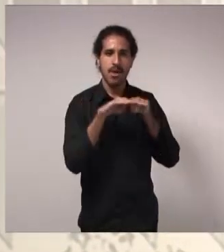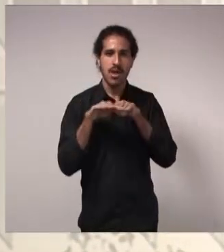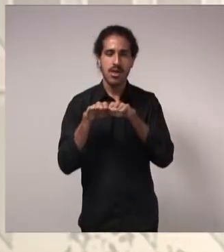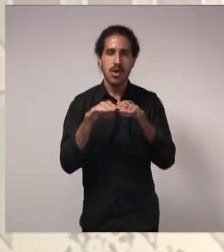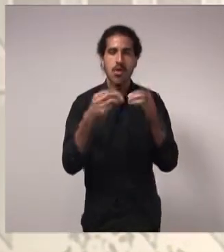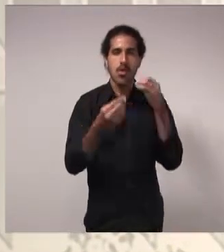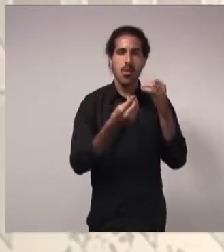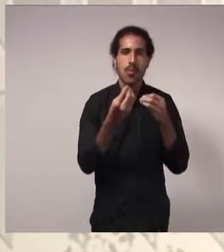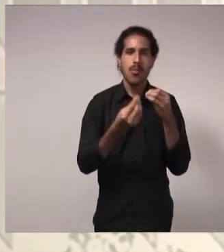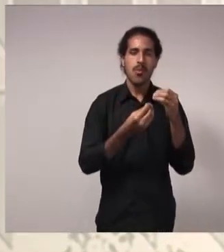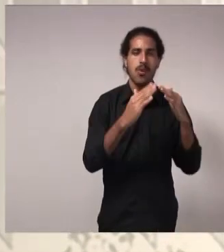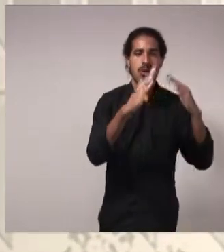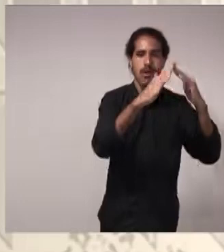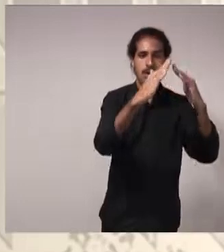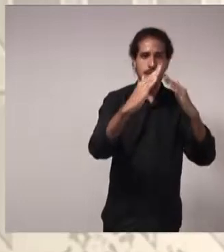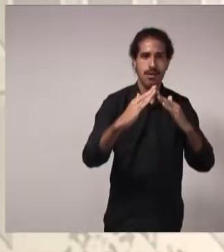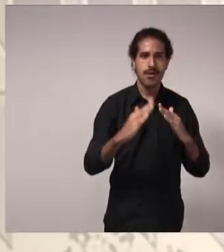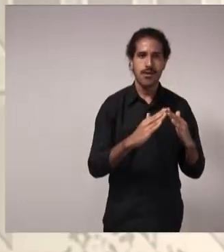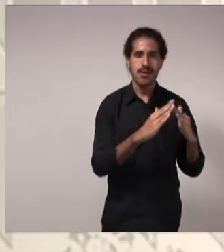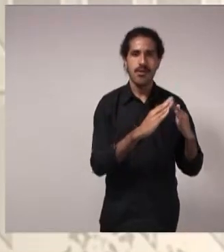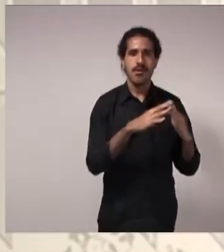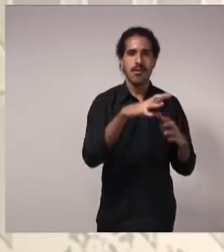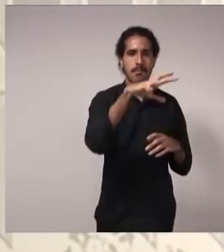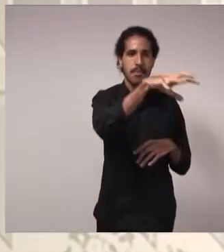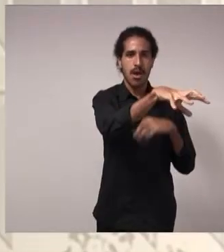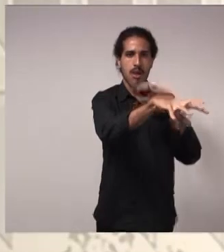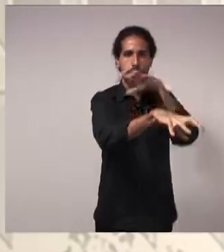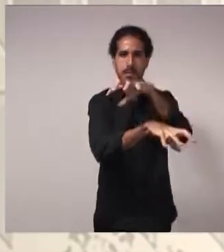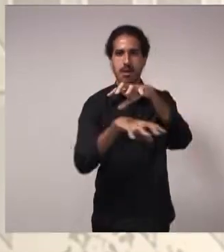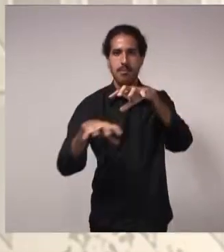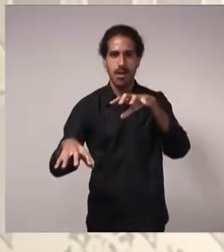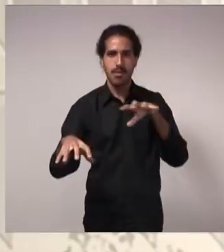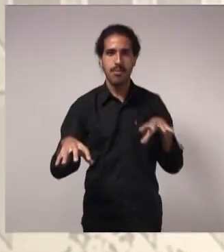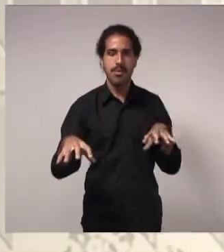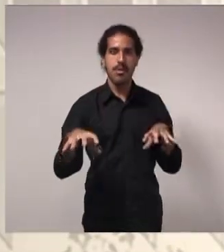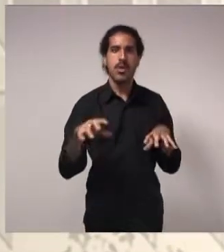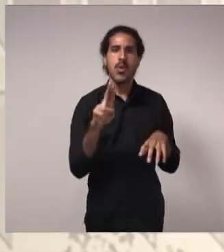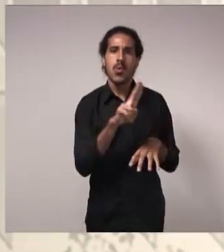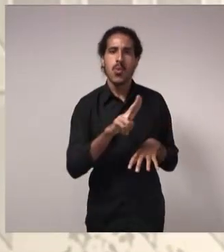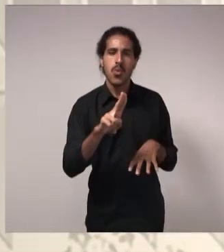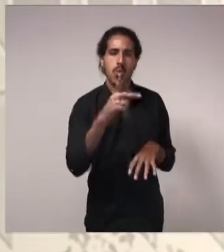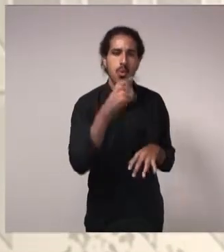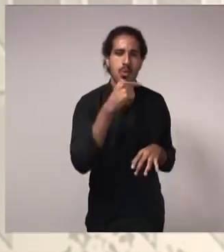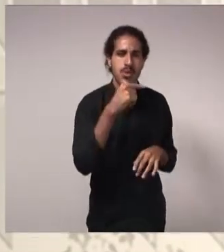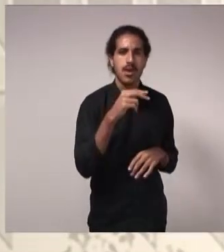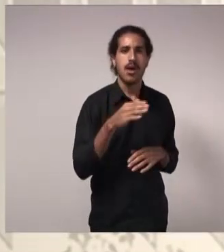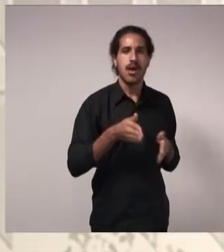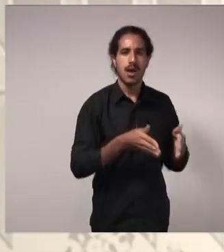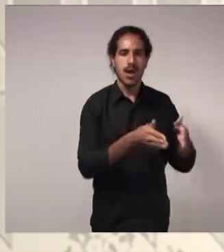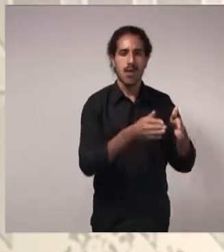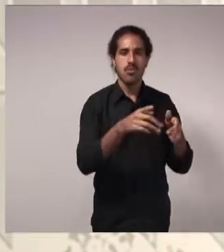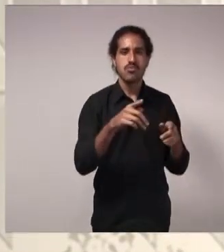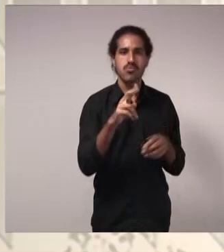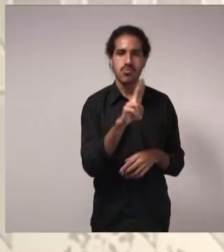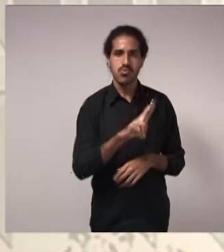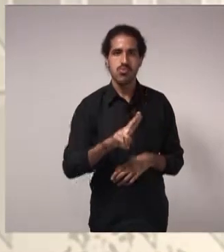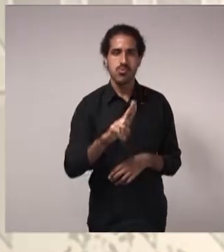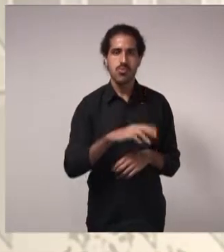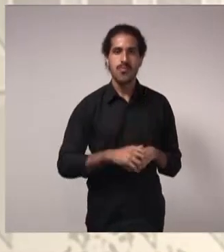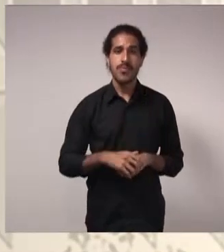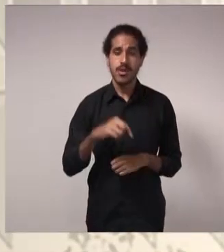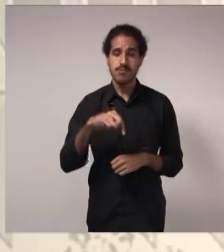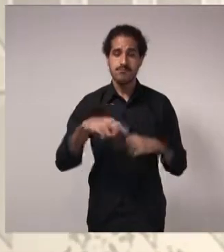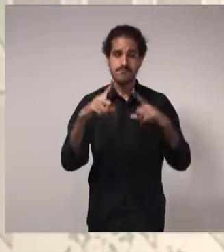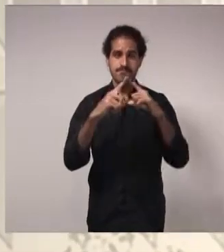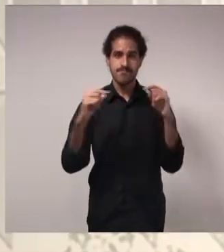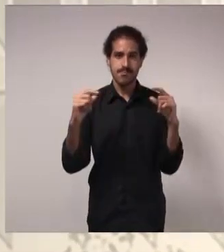edificação, padrão de uso do edifício, os usos da água, seu consumo. Então, aqui no Distrito Federal, a